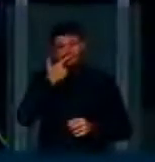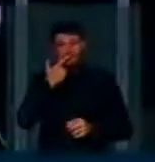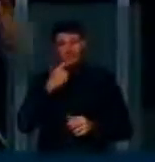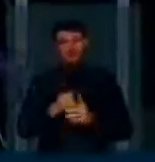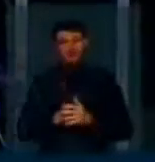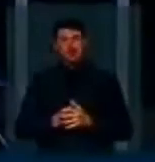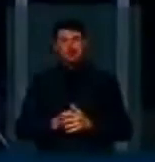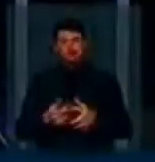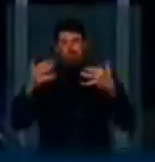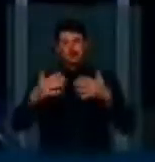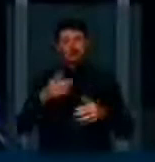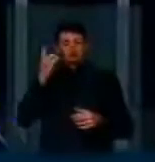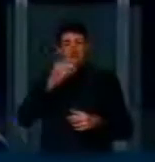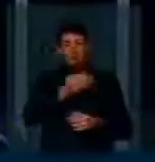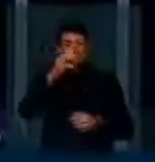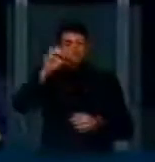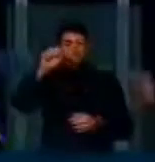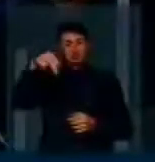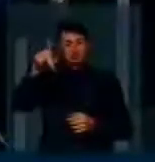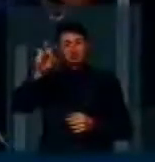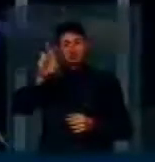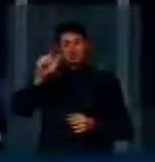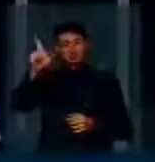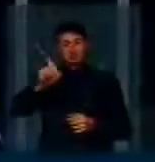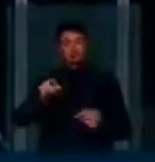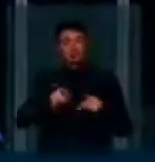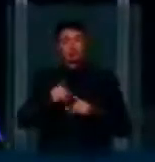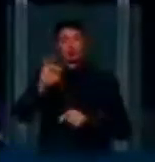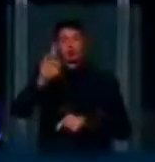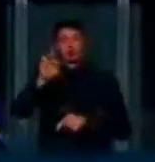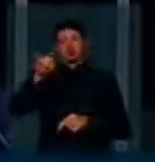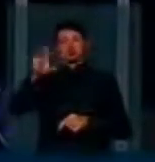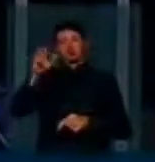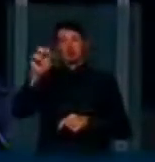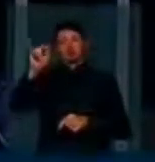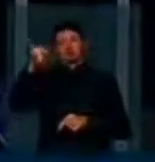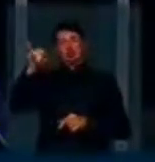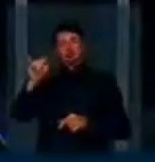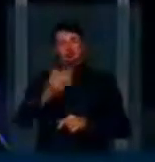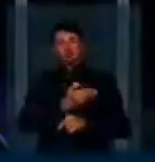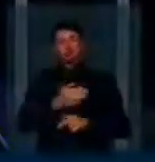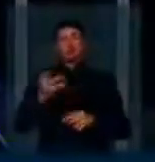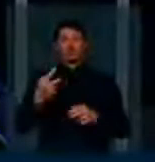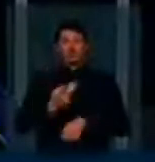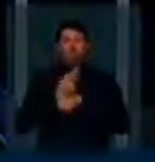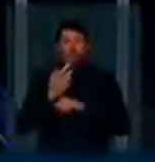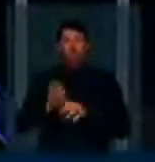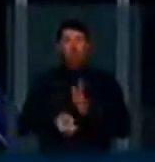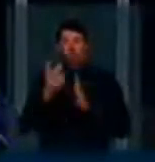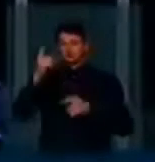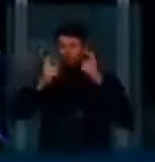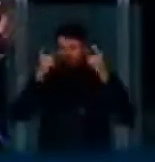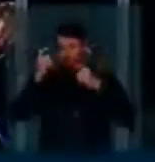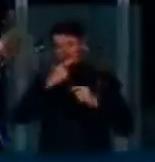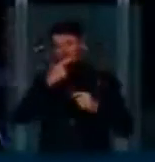uma referência aqui ao deputado Sandro Alex e ao deputado Francisquine, que também, por diversas vezes, me procuraram preocupados com